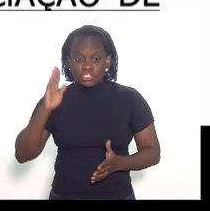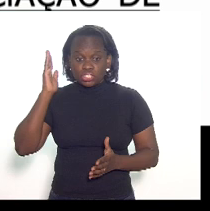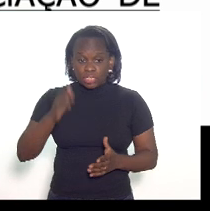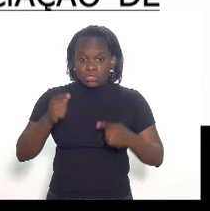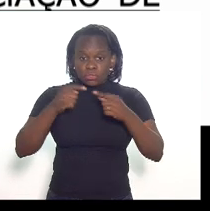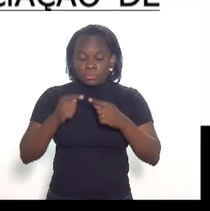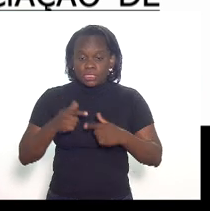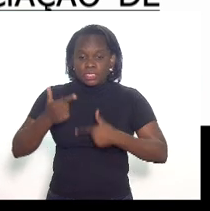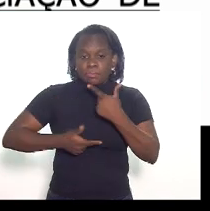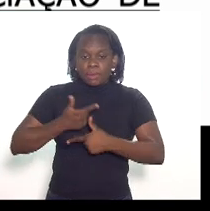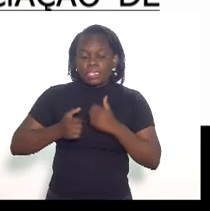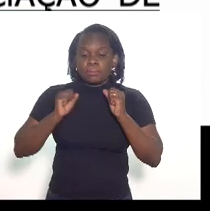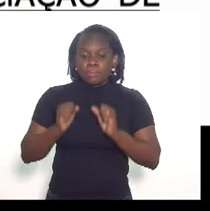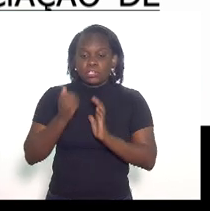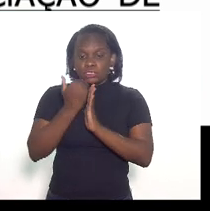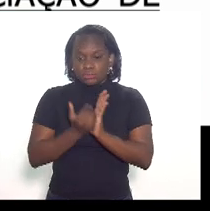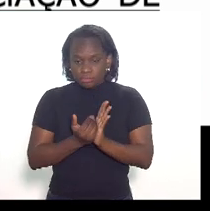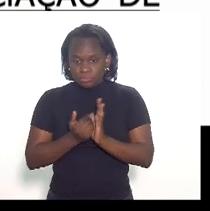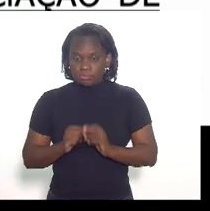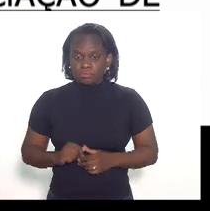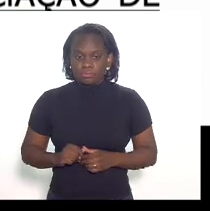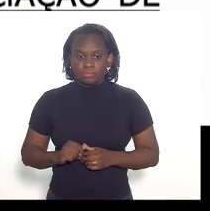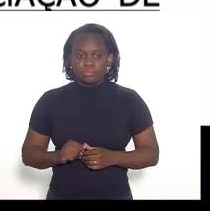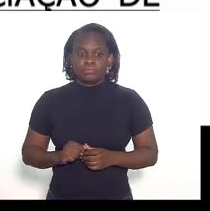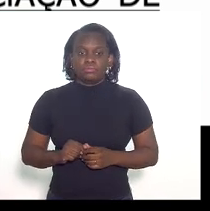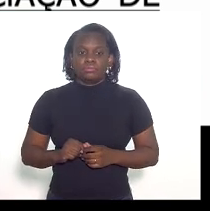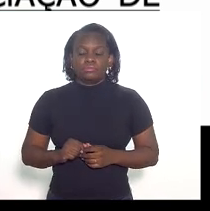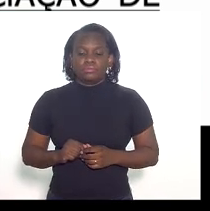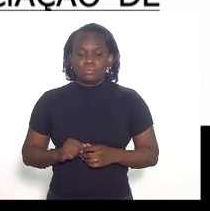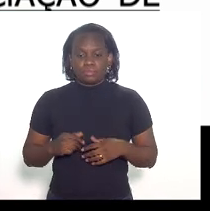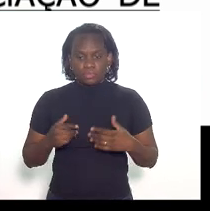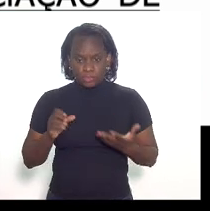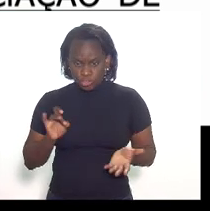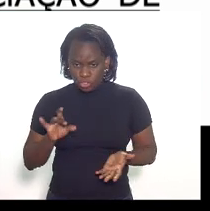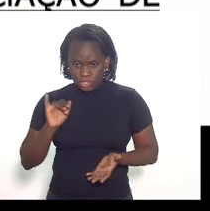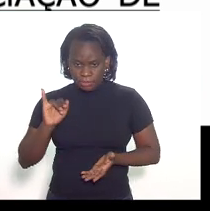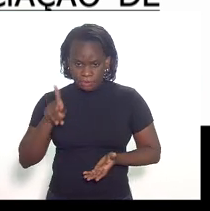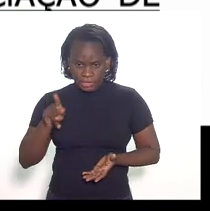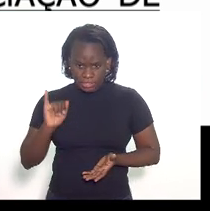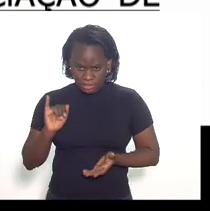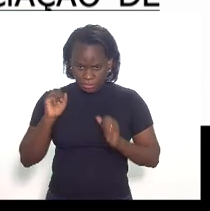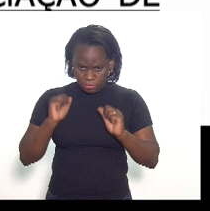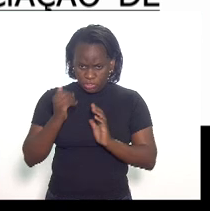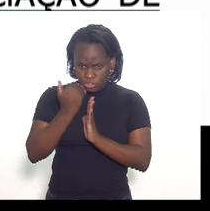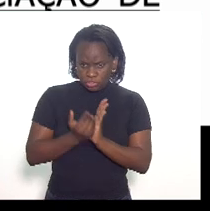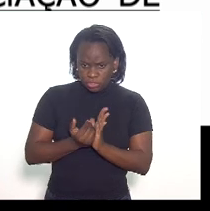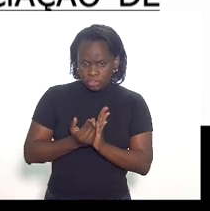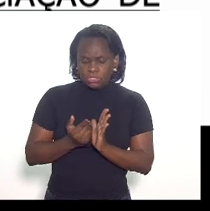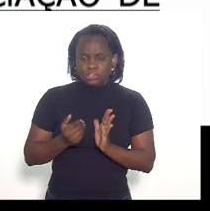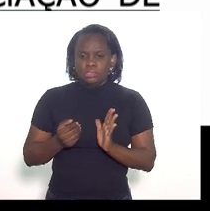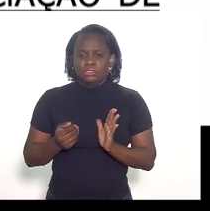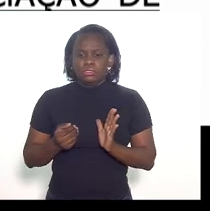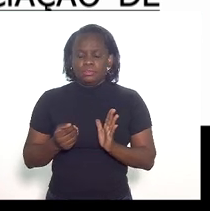relacionados a atividades que podem ser deduzidos somente o IPI pode ser deduzido